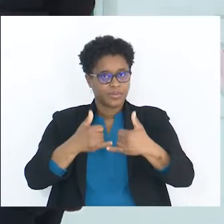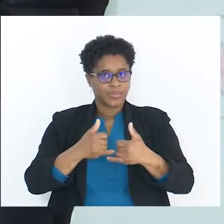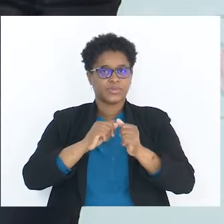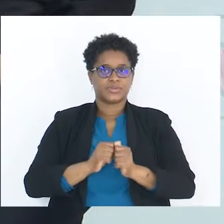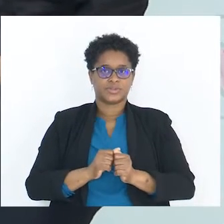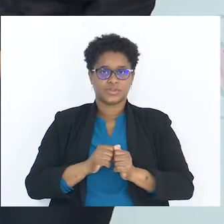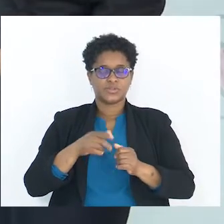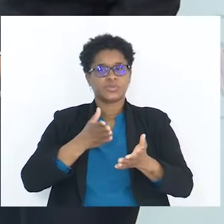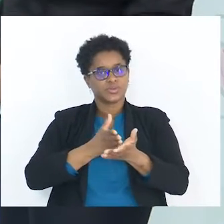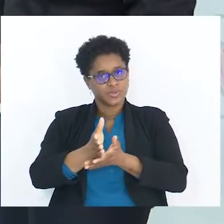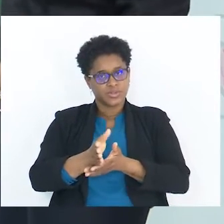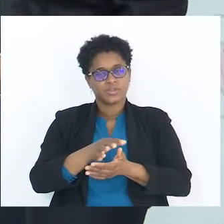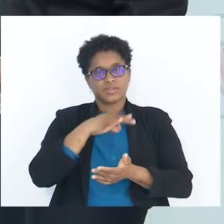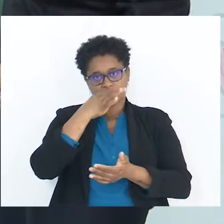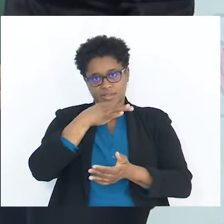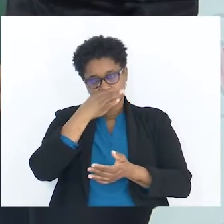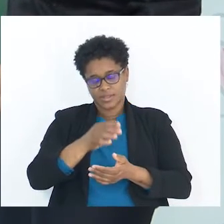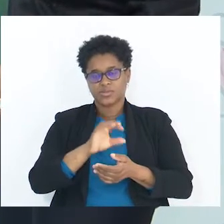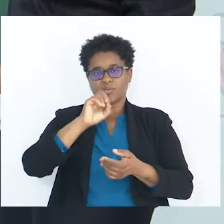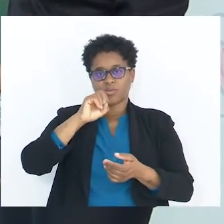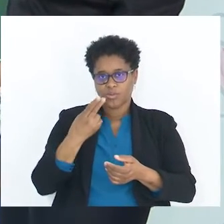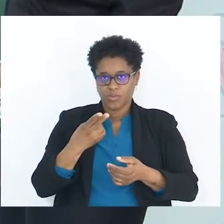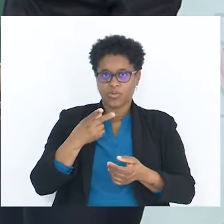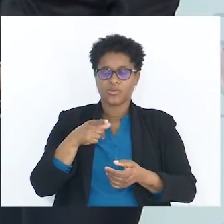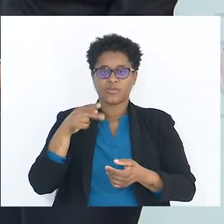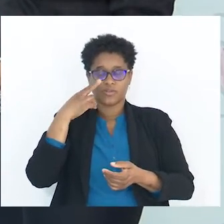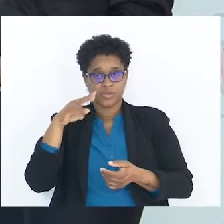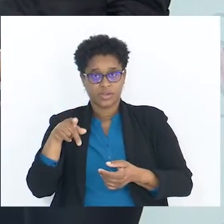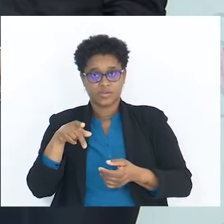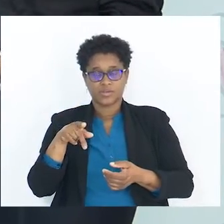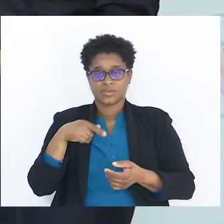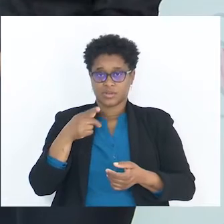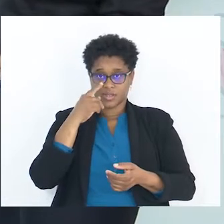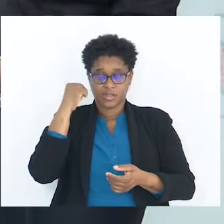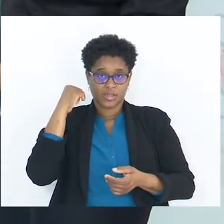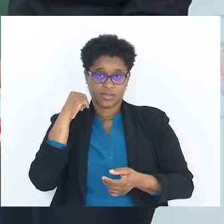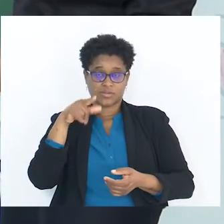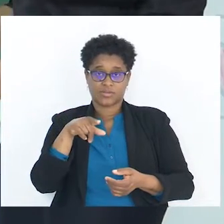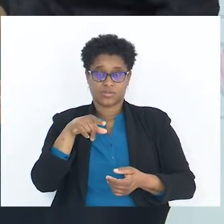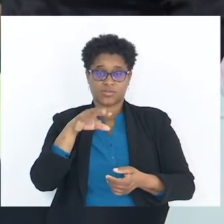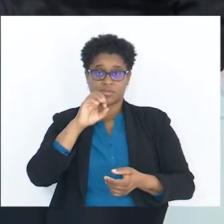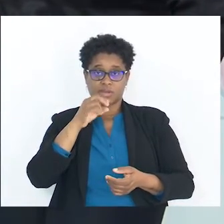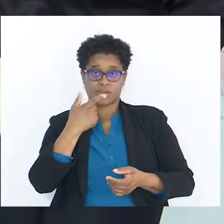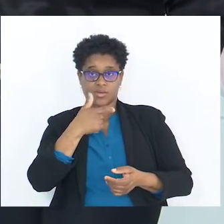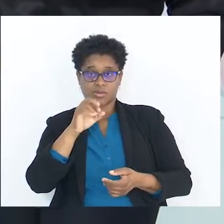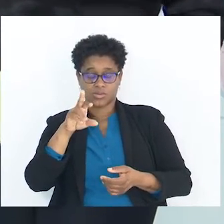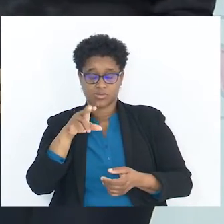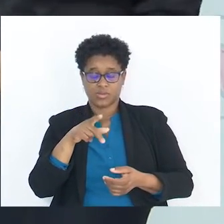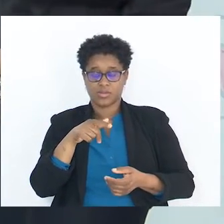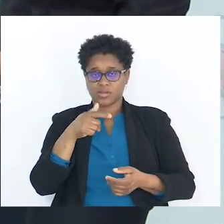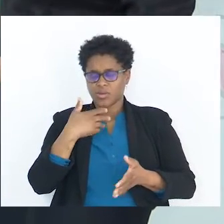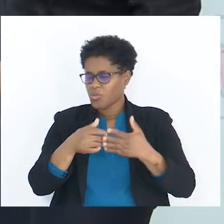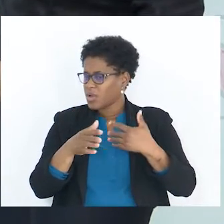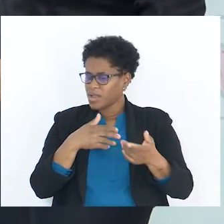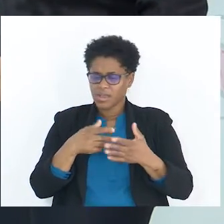Depois, ele continua dizendo, ou então, vamos na ótica dele, segundo o autor, as disfunções. Ou